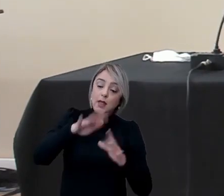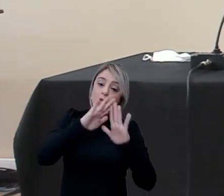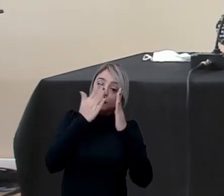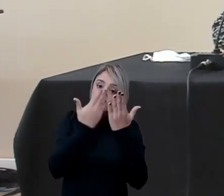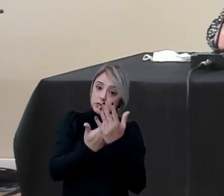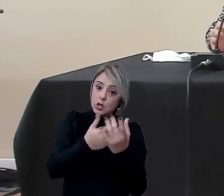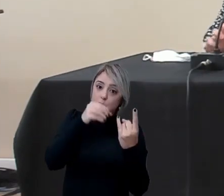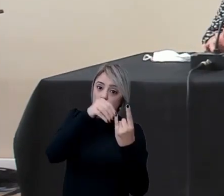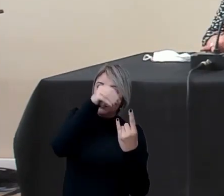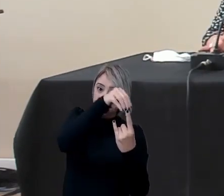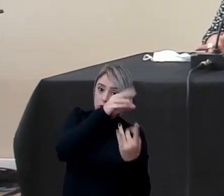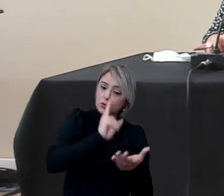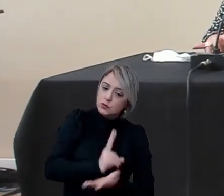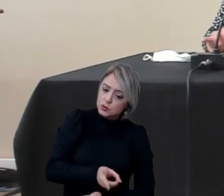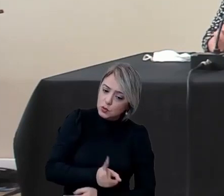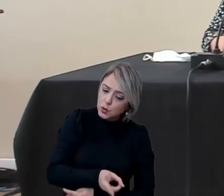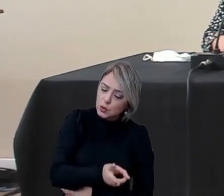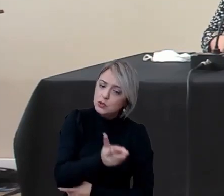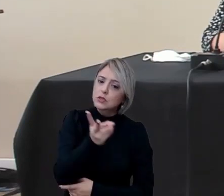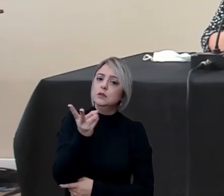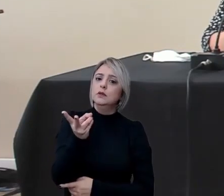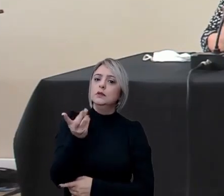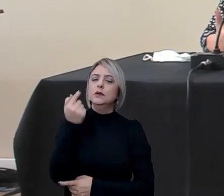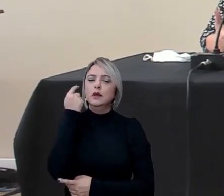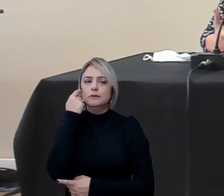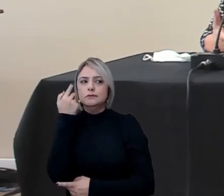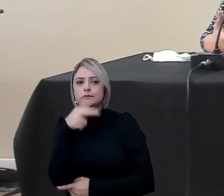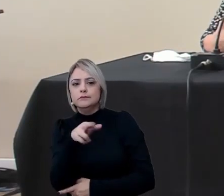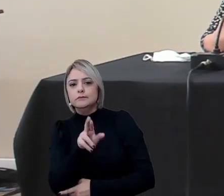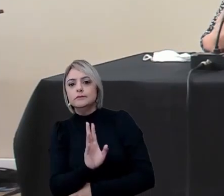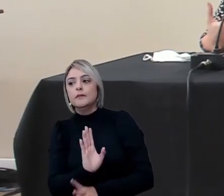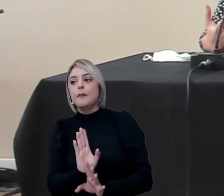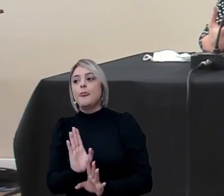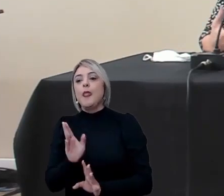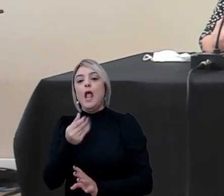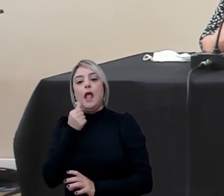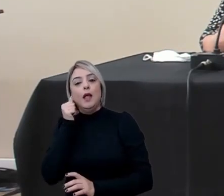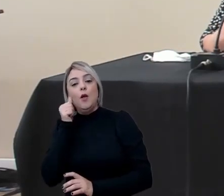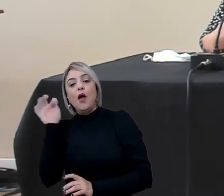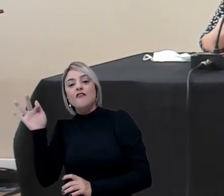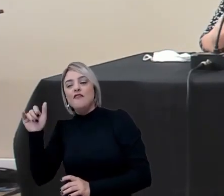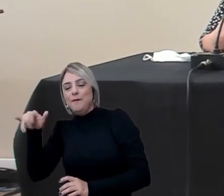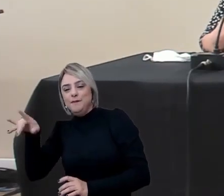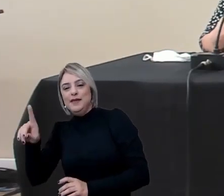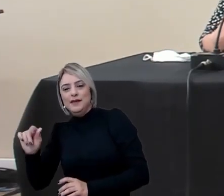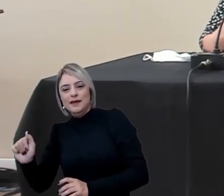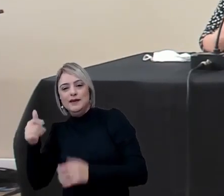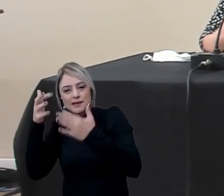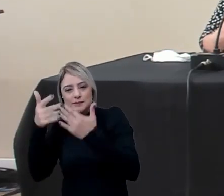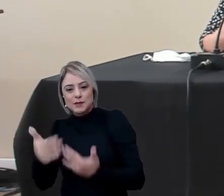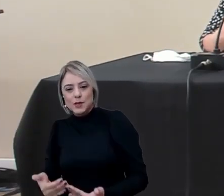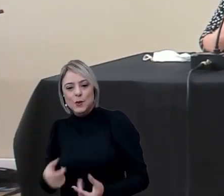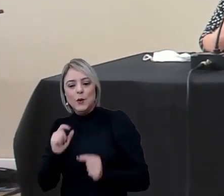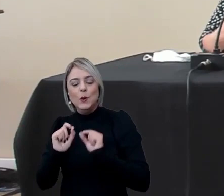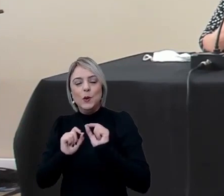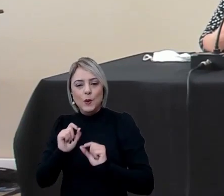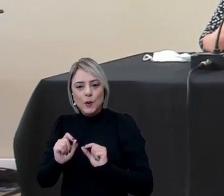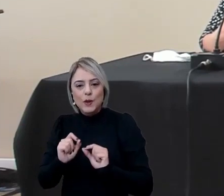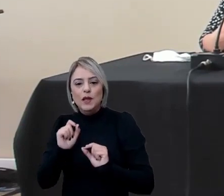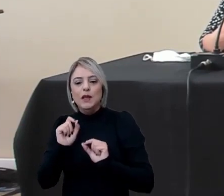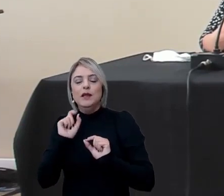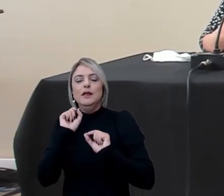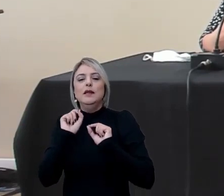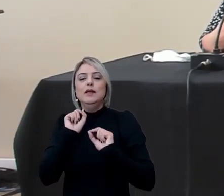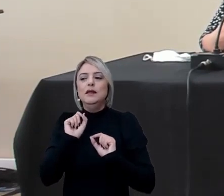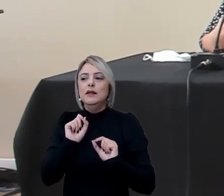continue a se repensar como Fabiana falou e como o Jorge falou na